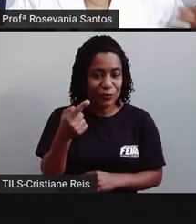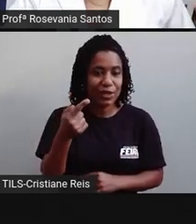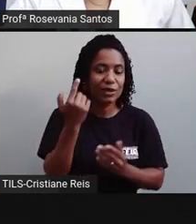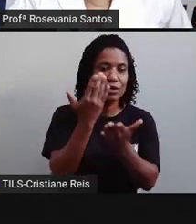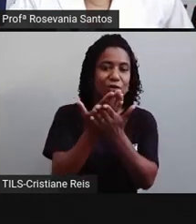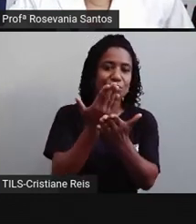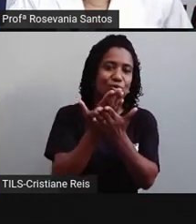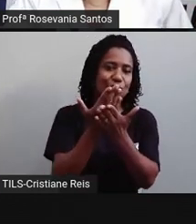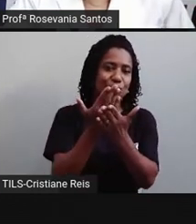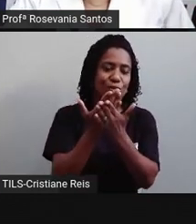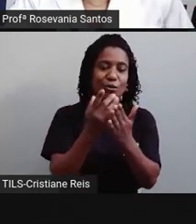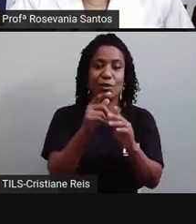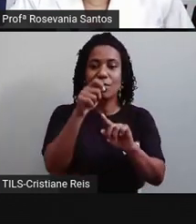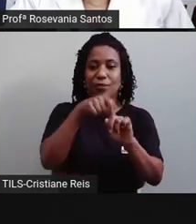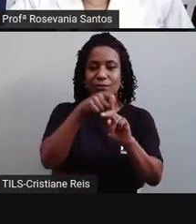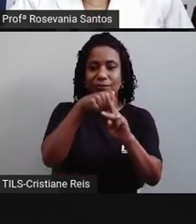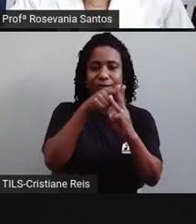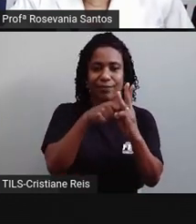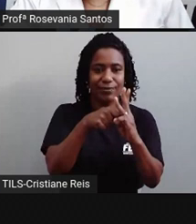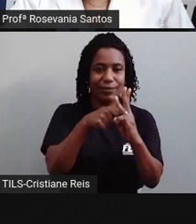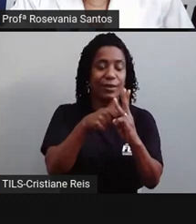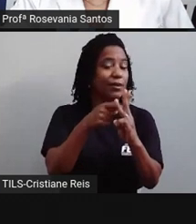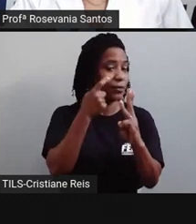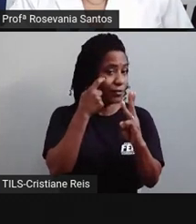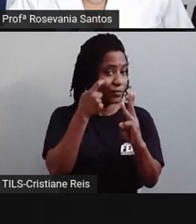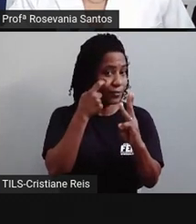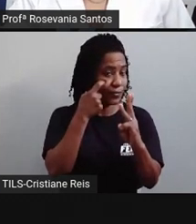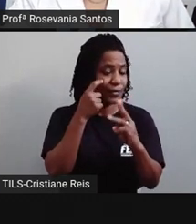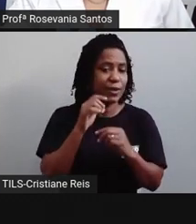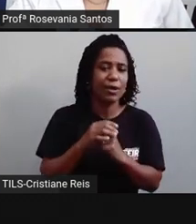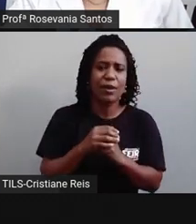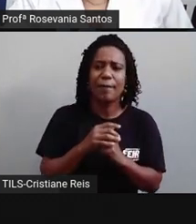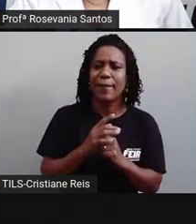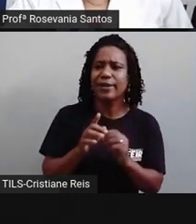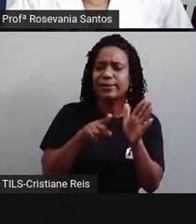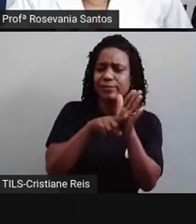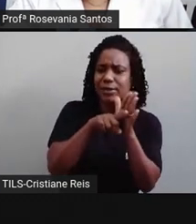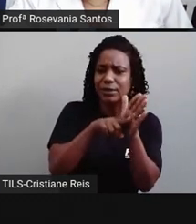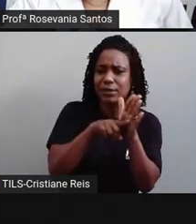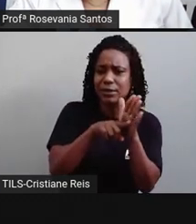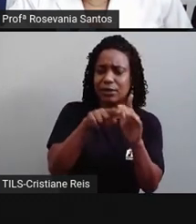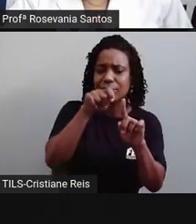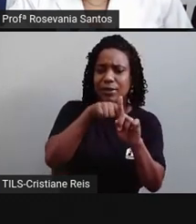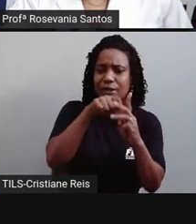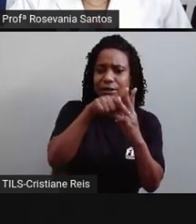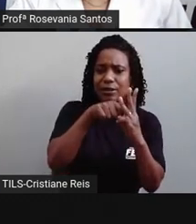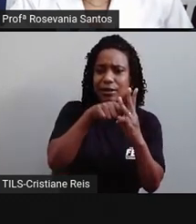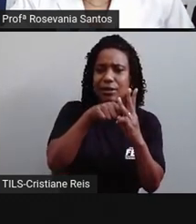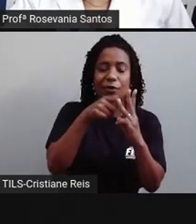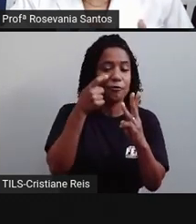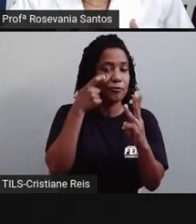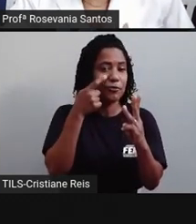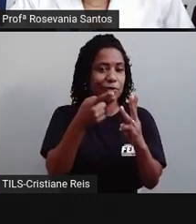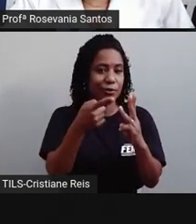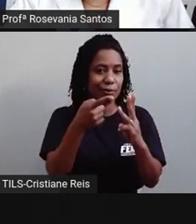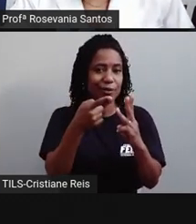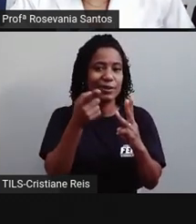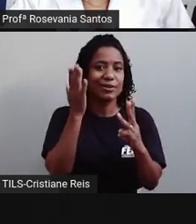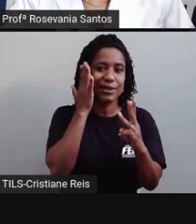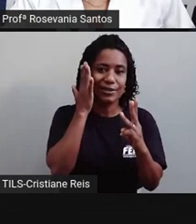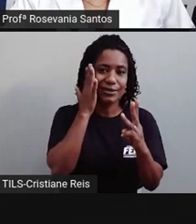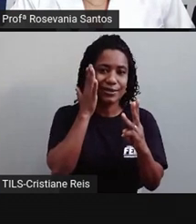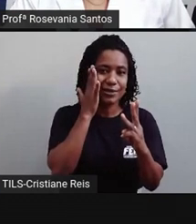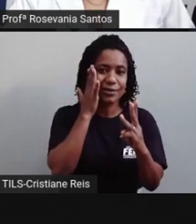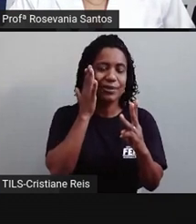estudados esses três primeiros, esses três primeiros meses. O que que eu observo, né? É assim, agora que eu já sei qual é o